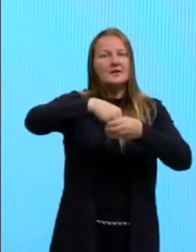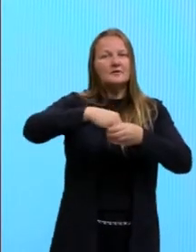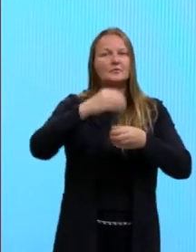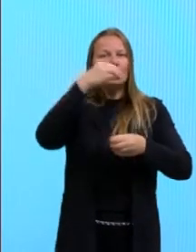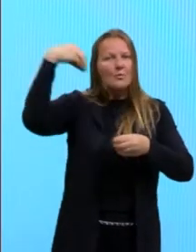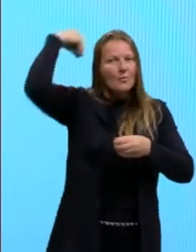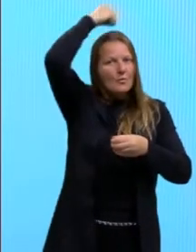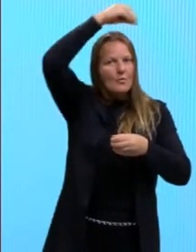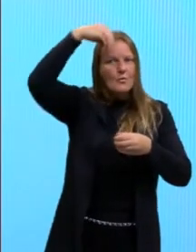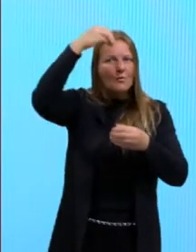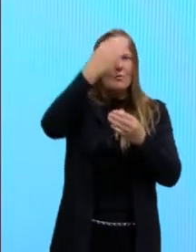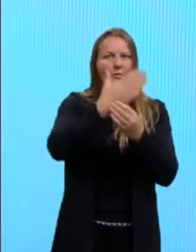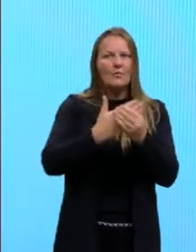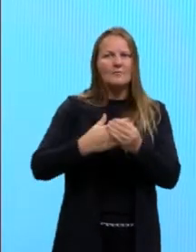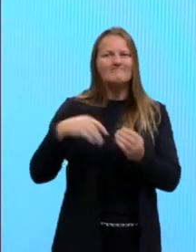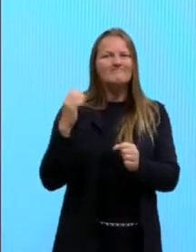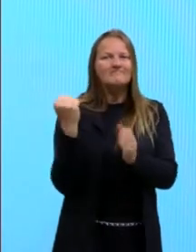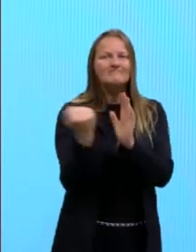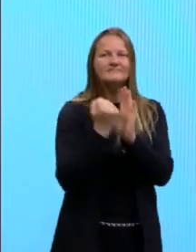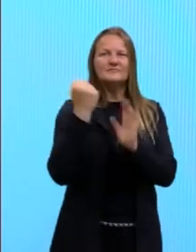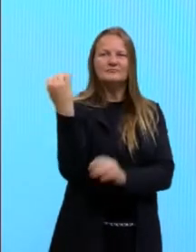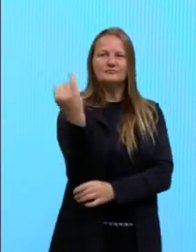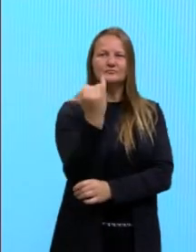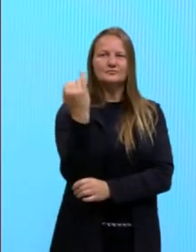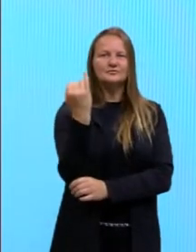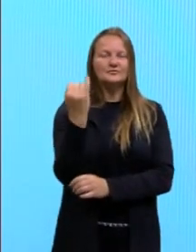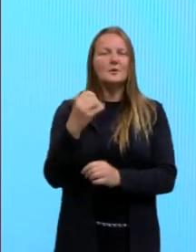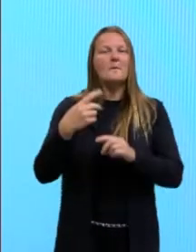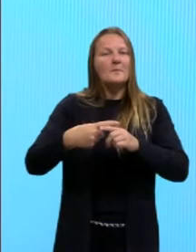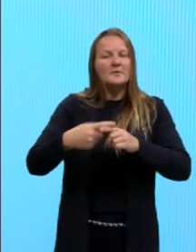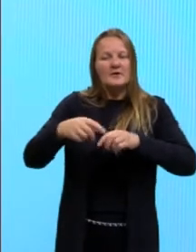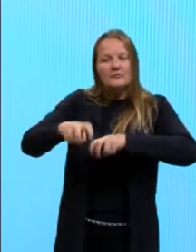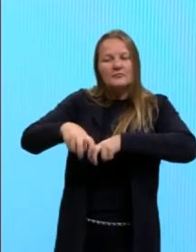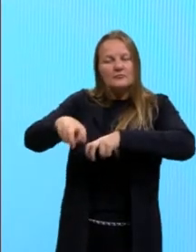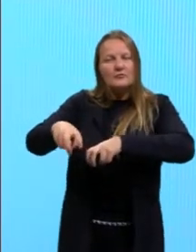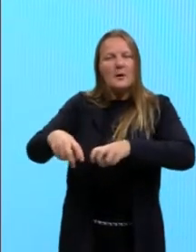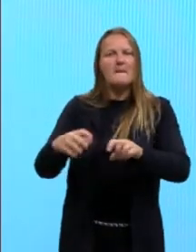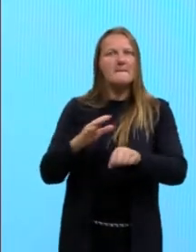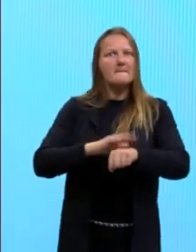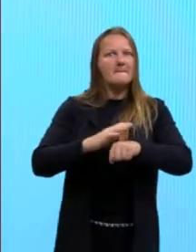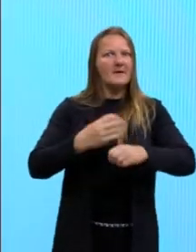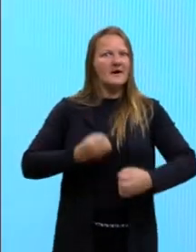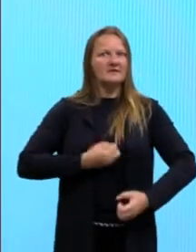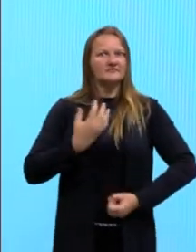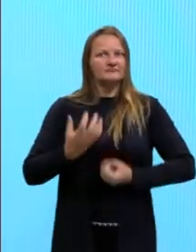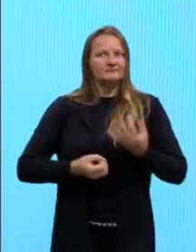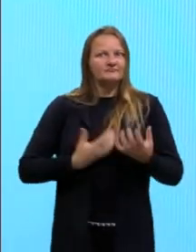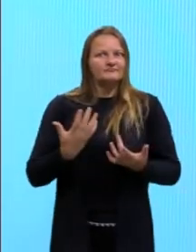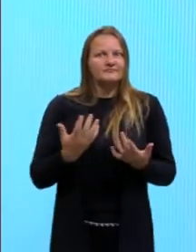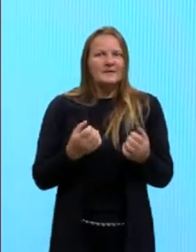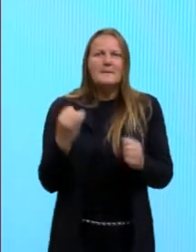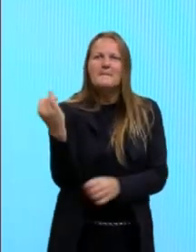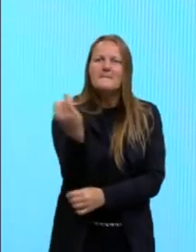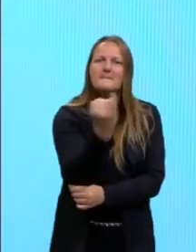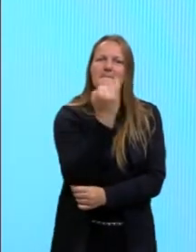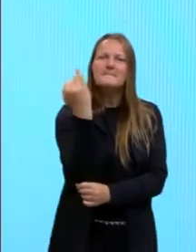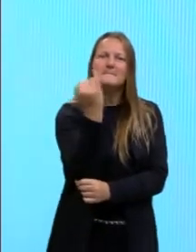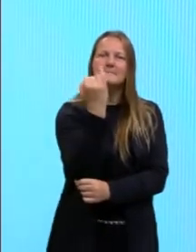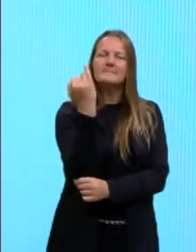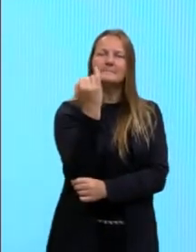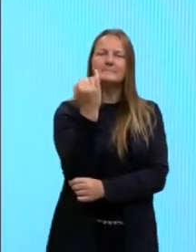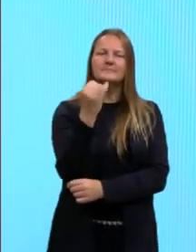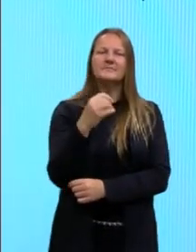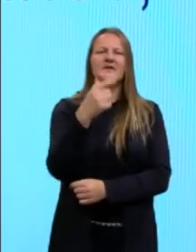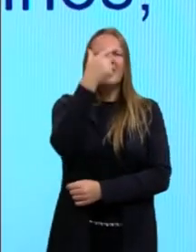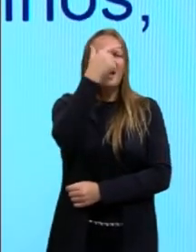cultura é muito mais profunda, muito mais complexa e expressiva do que ela aparentemente demonstra. Algumas